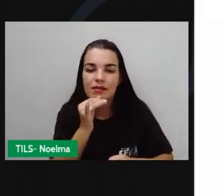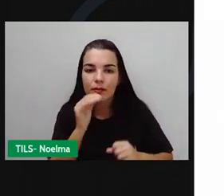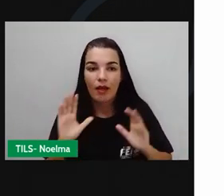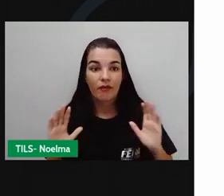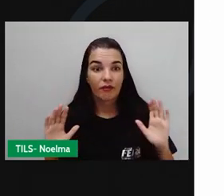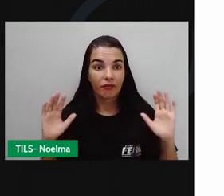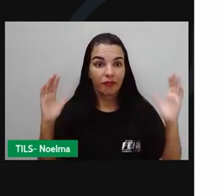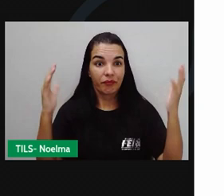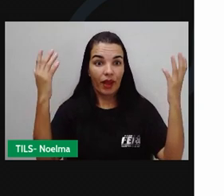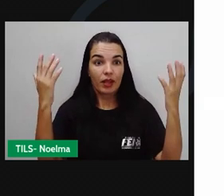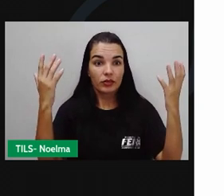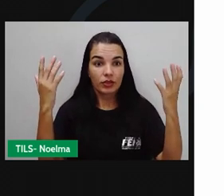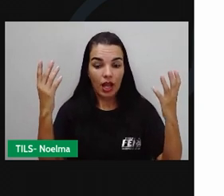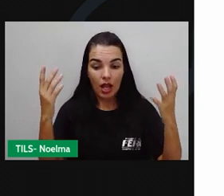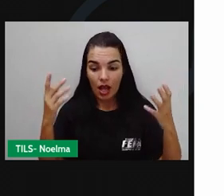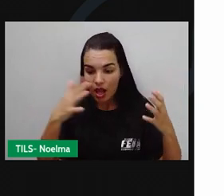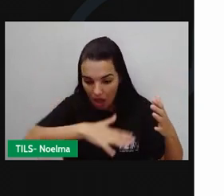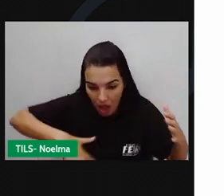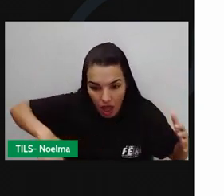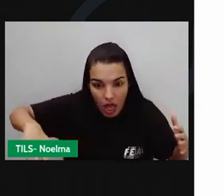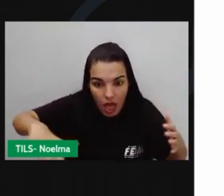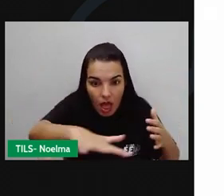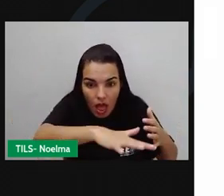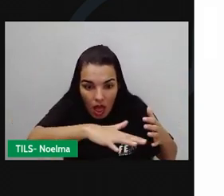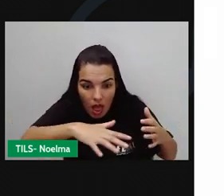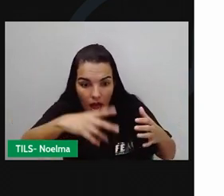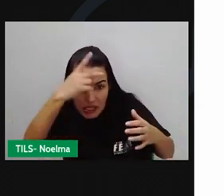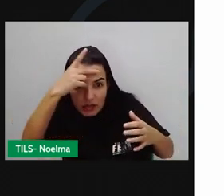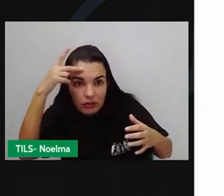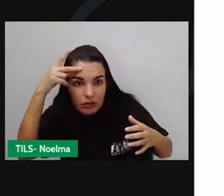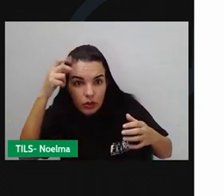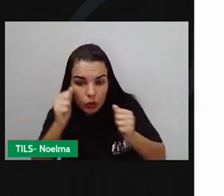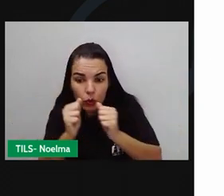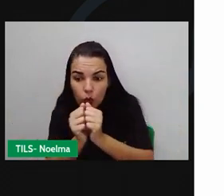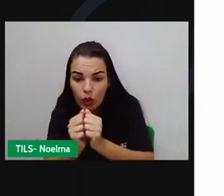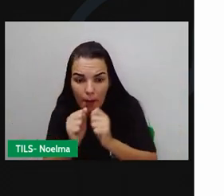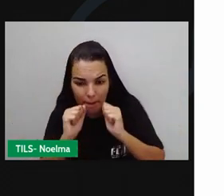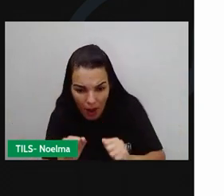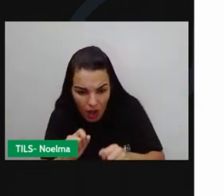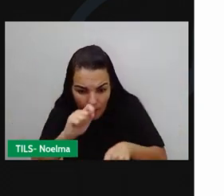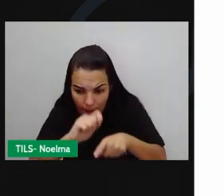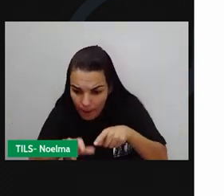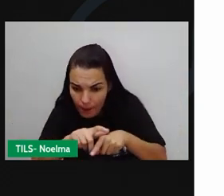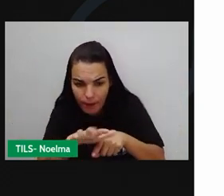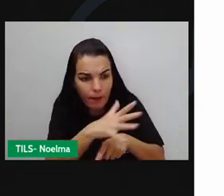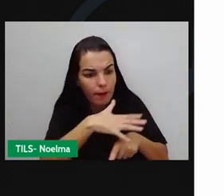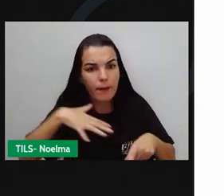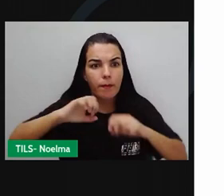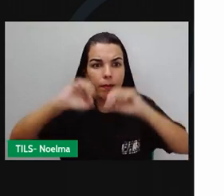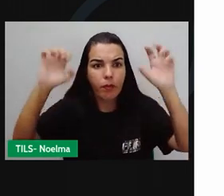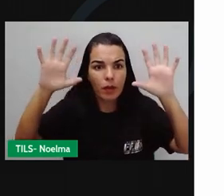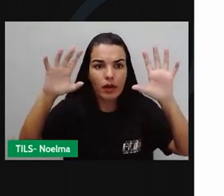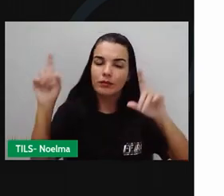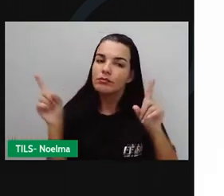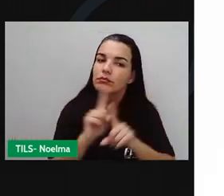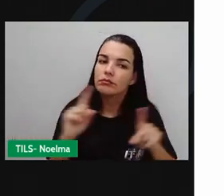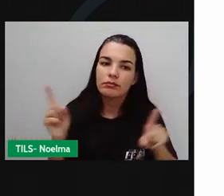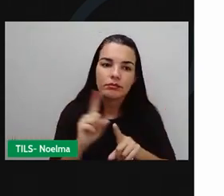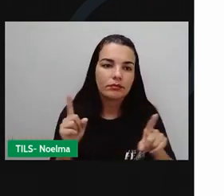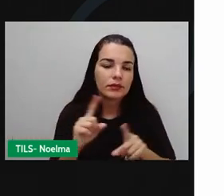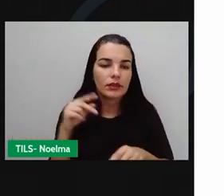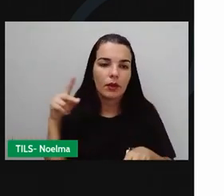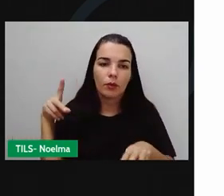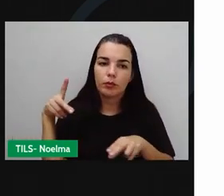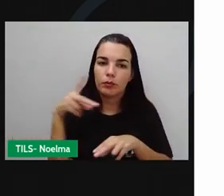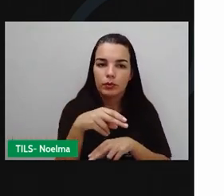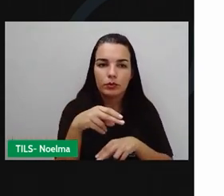está lá comemorando ali, no meio do pessoal você vai fazer uso do artifício. Também não é permitido. E nos locais